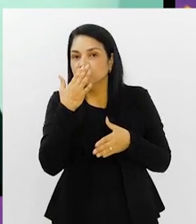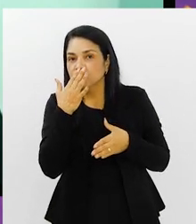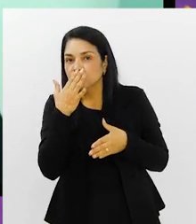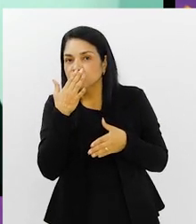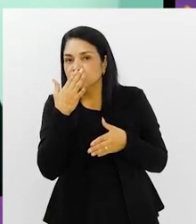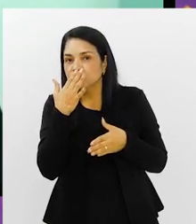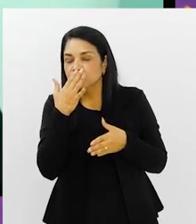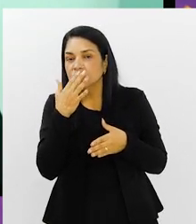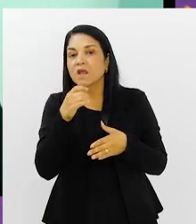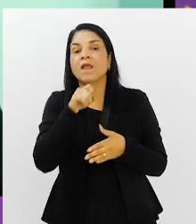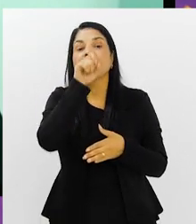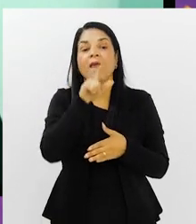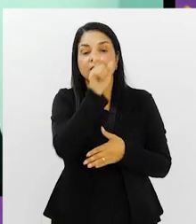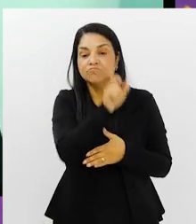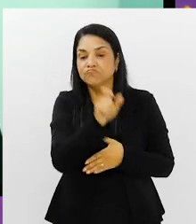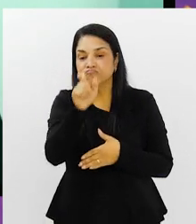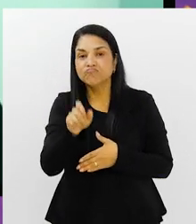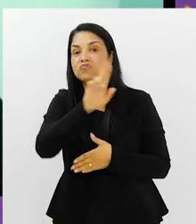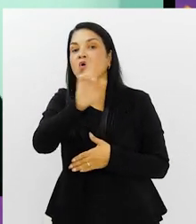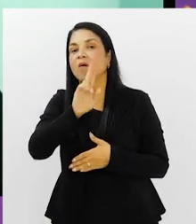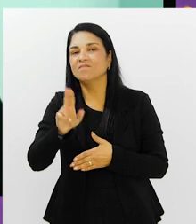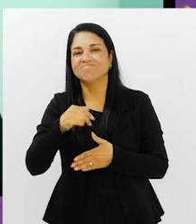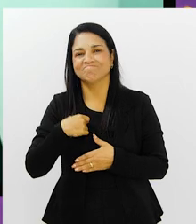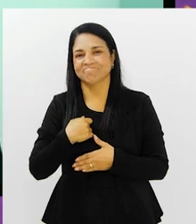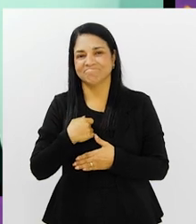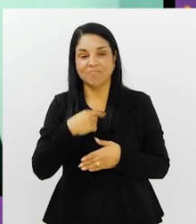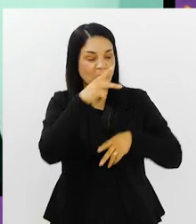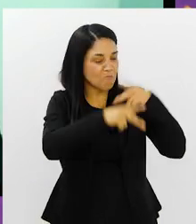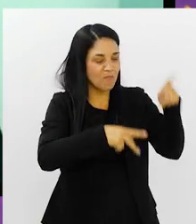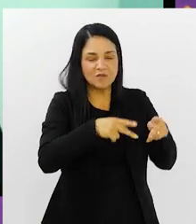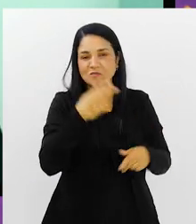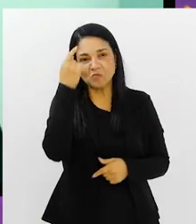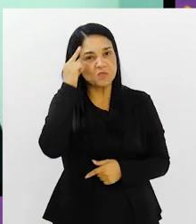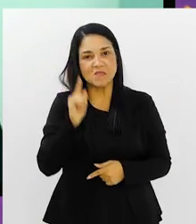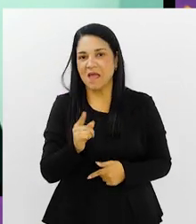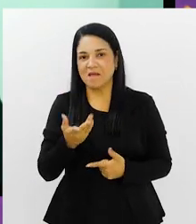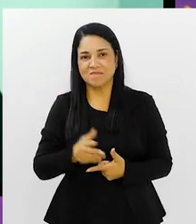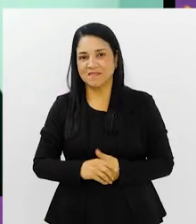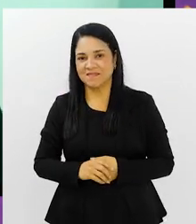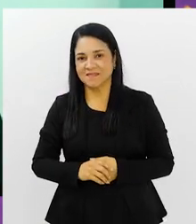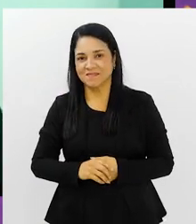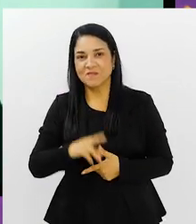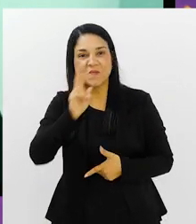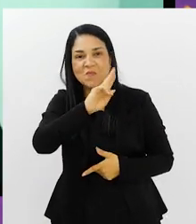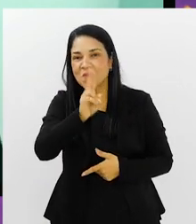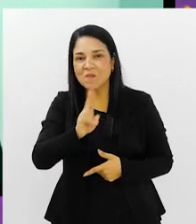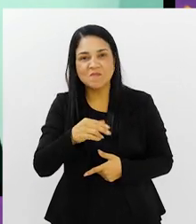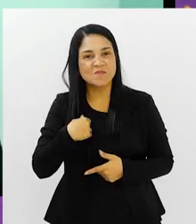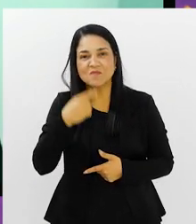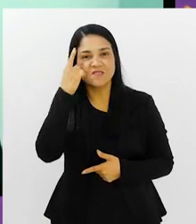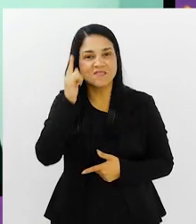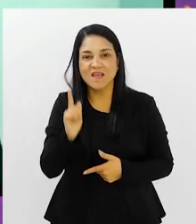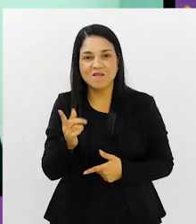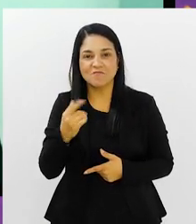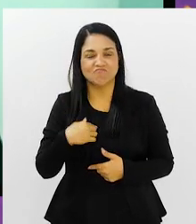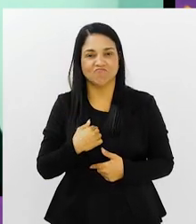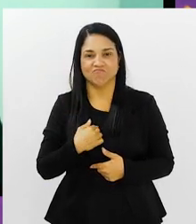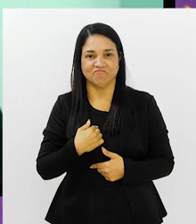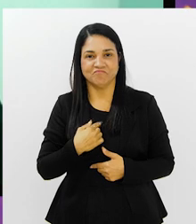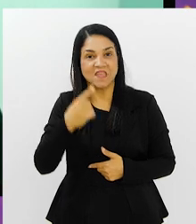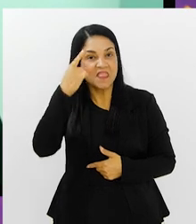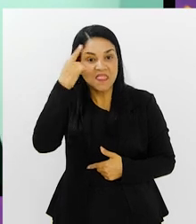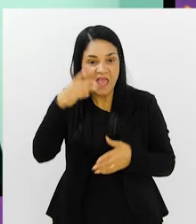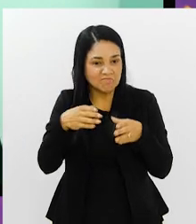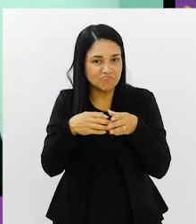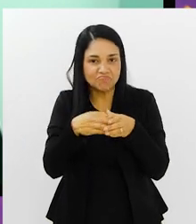time? Escala a seleção brasileira. Ninguém sabe, Rui. É verdade. O povo não sabe o que é a seleção brasileira. Não tem